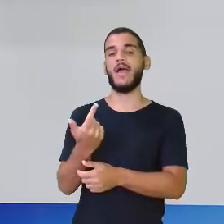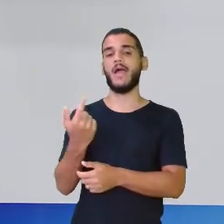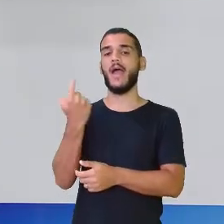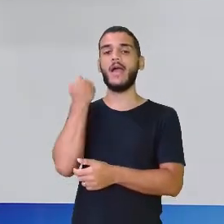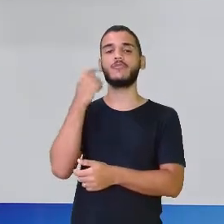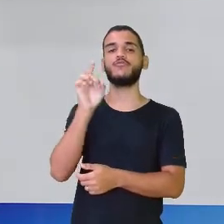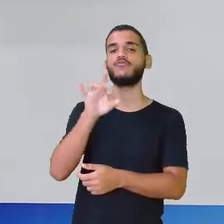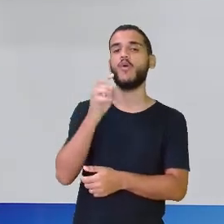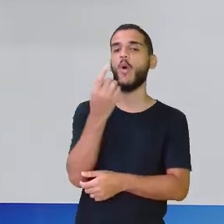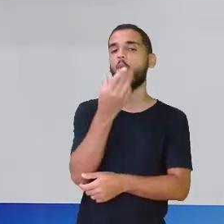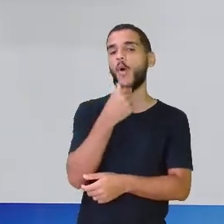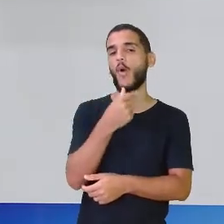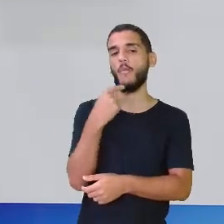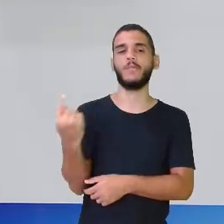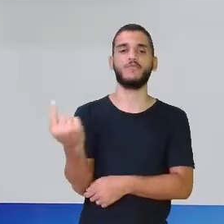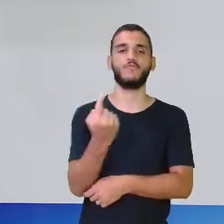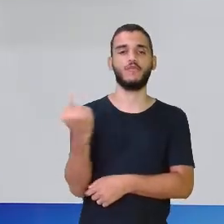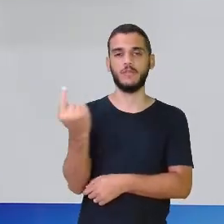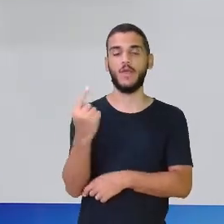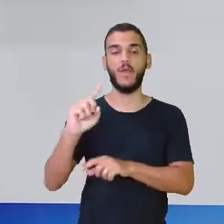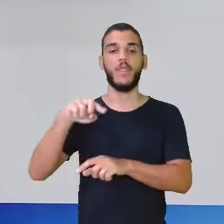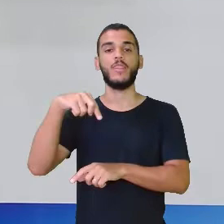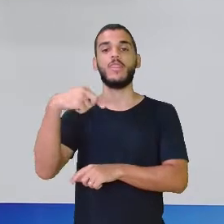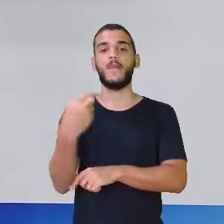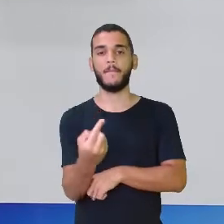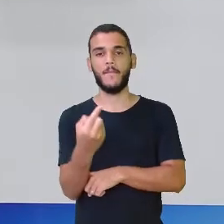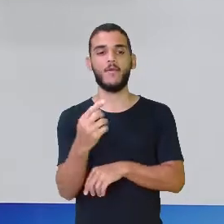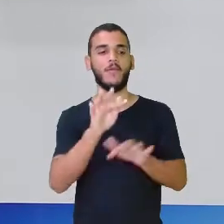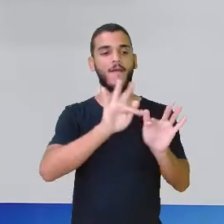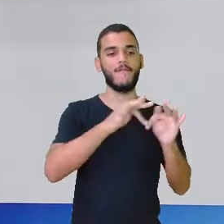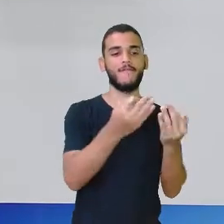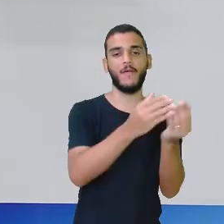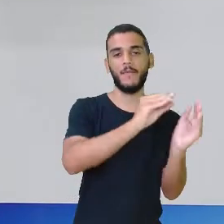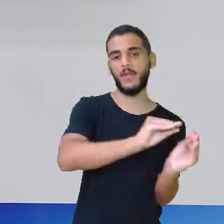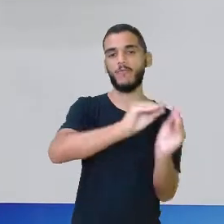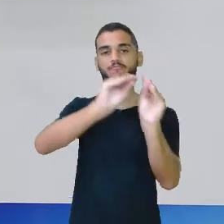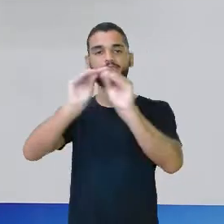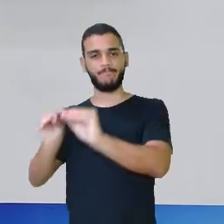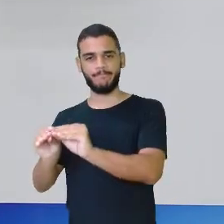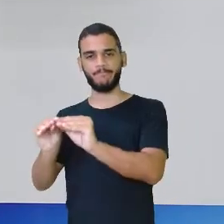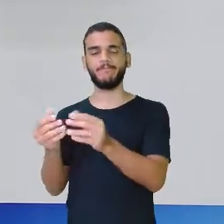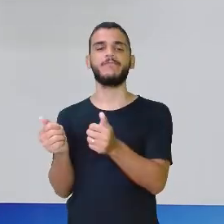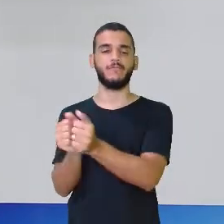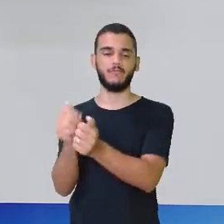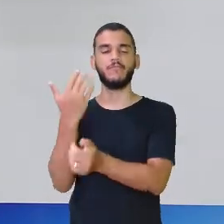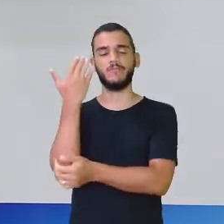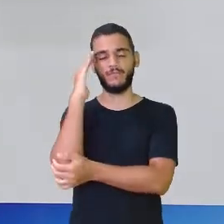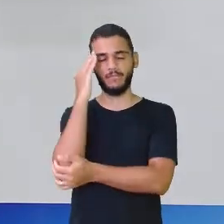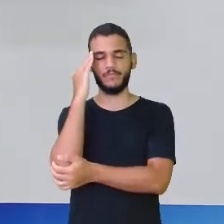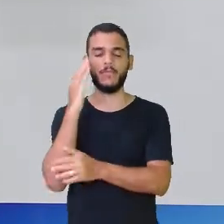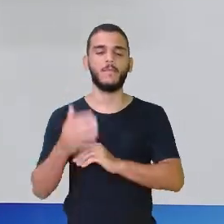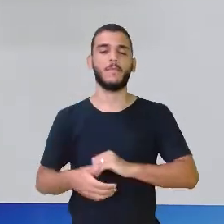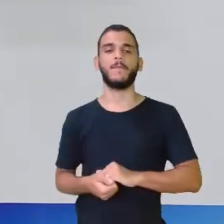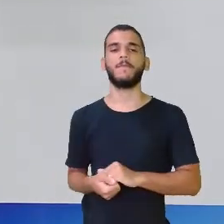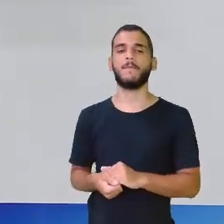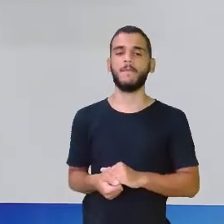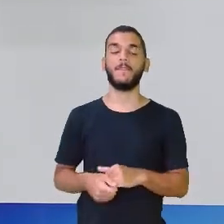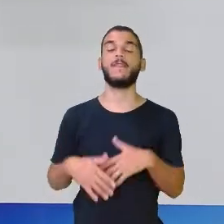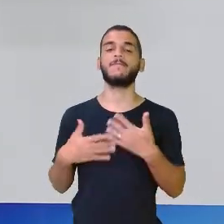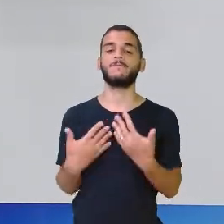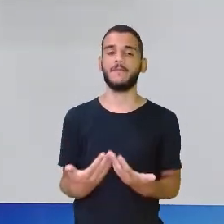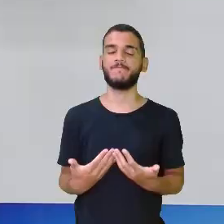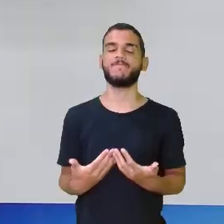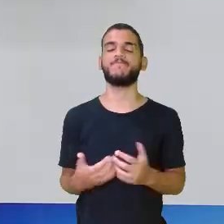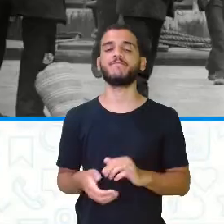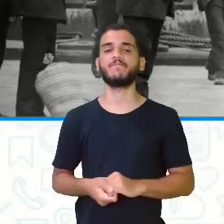viajarem sozinhos e depois, nessa época que eu tô falando aqui, tá? E, depois, eles traziam as famílias, se eles tivessem ou não, tá bom?